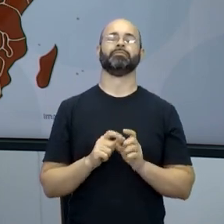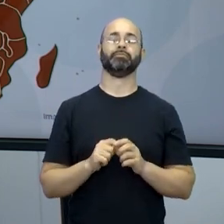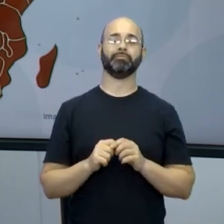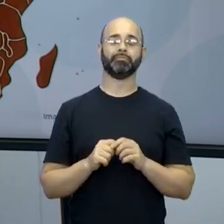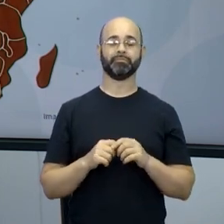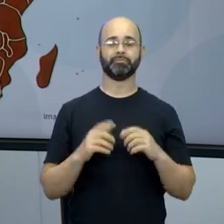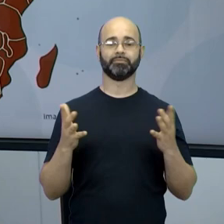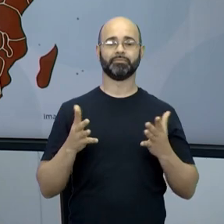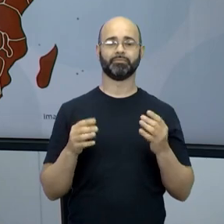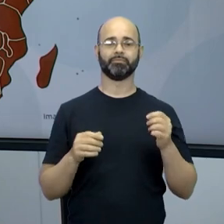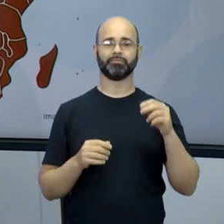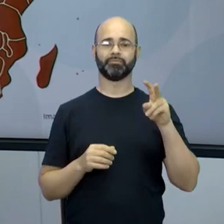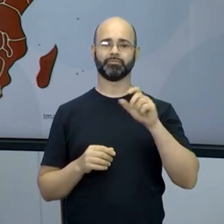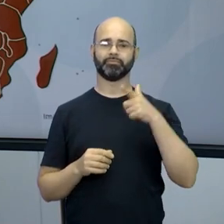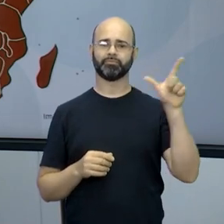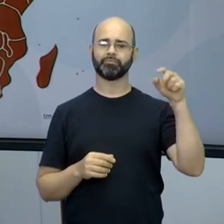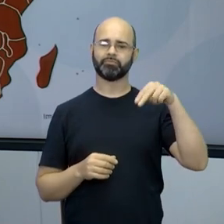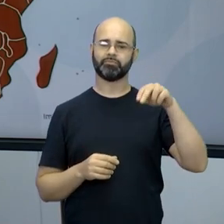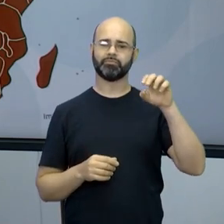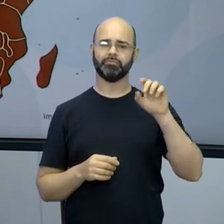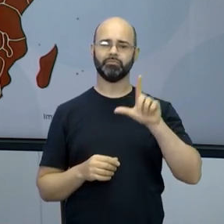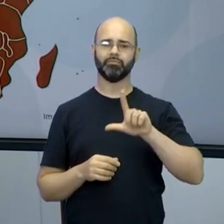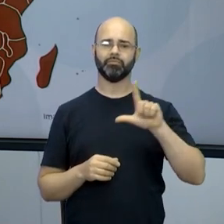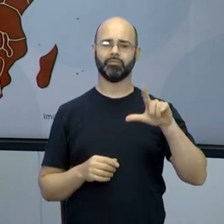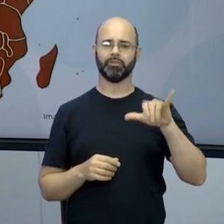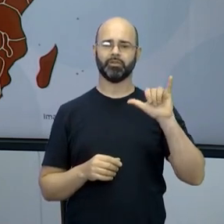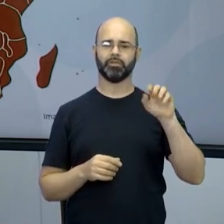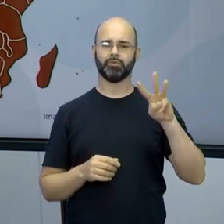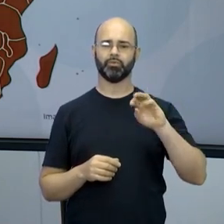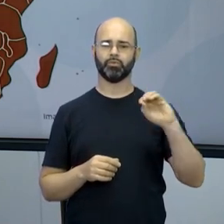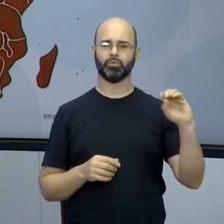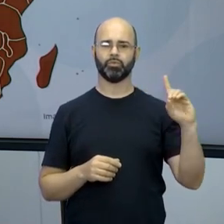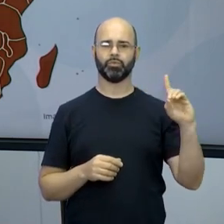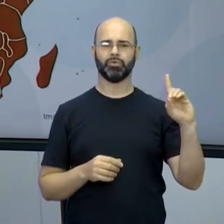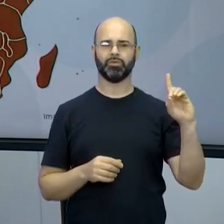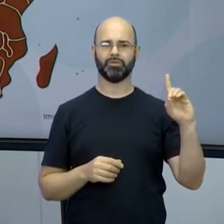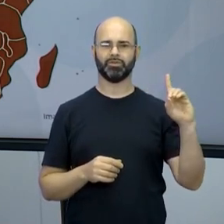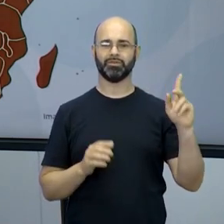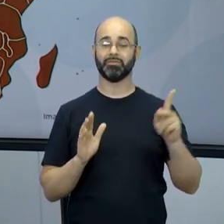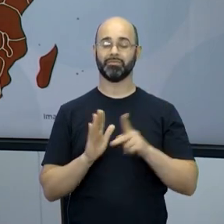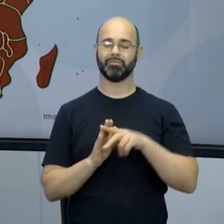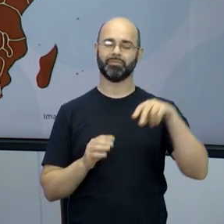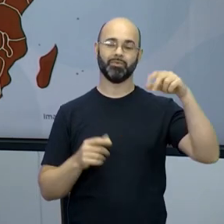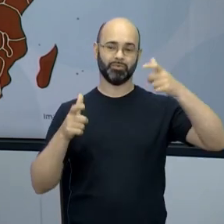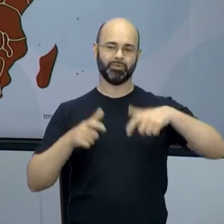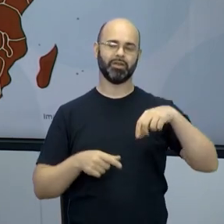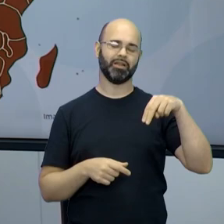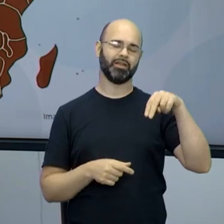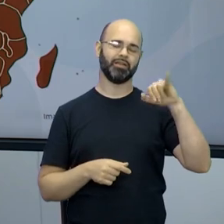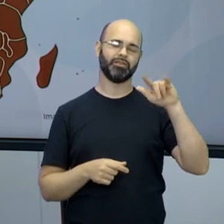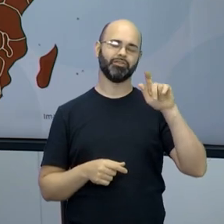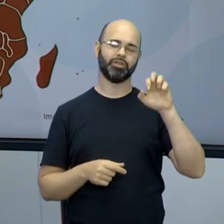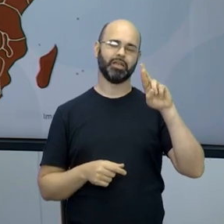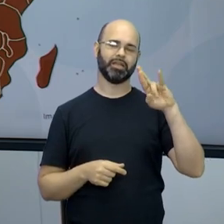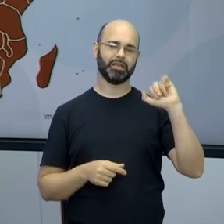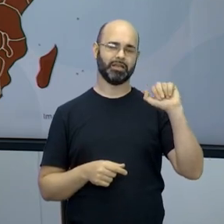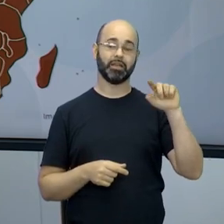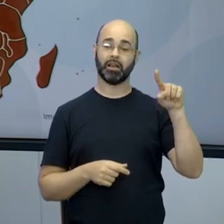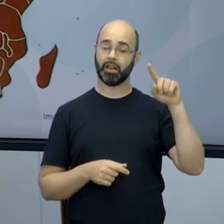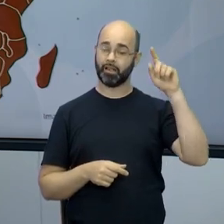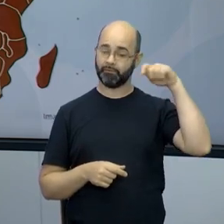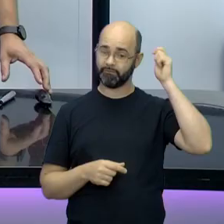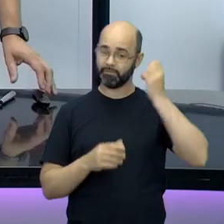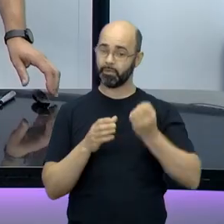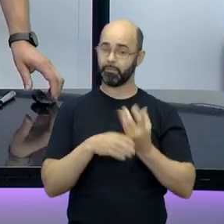vou falar de um ou outro, que é Nollywood. Olha só. Nollywood, o cinema é feito na Nigéria. Na Nigéria, fazem mais filmes do que no Brasil,